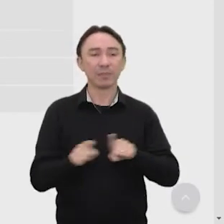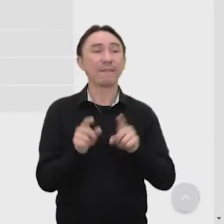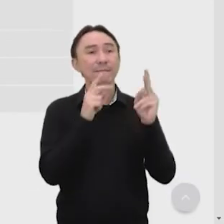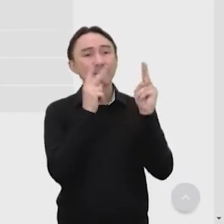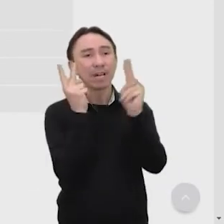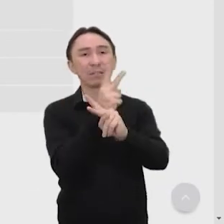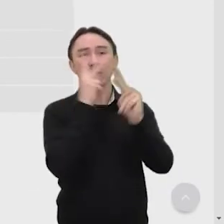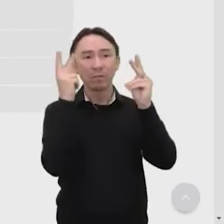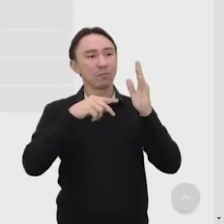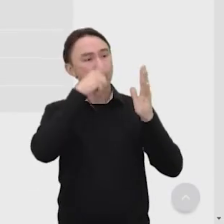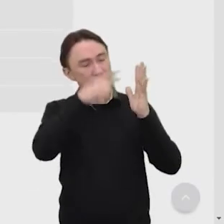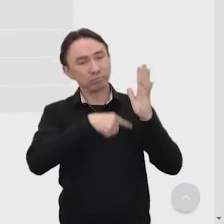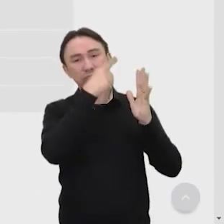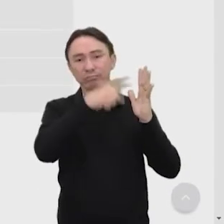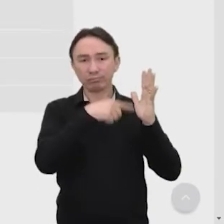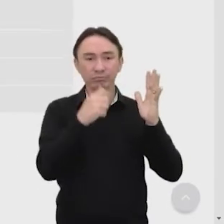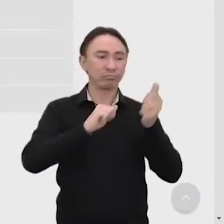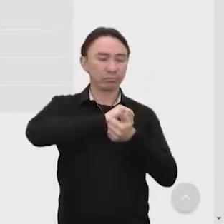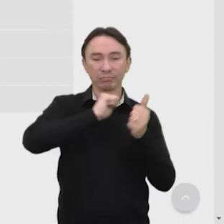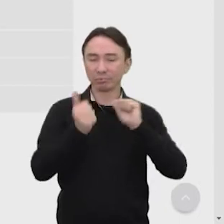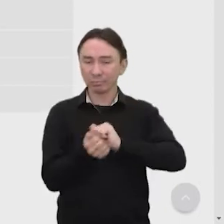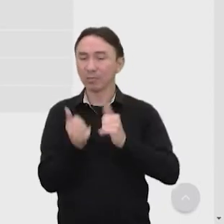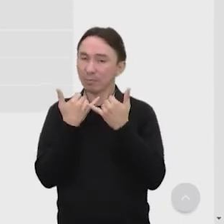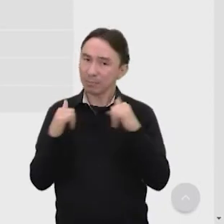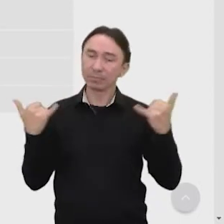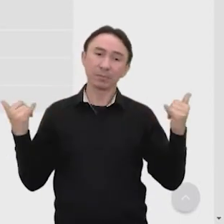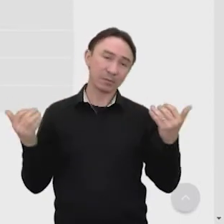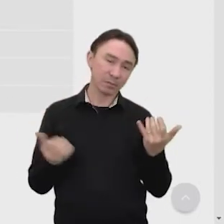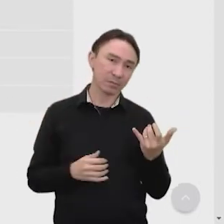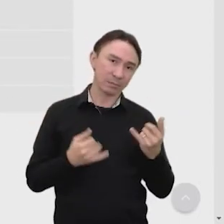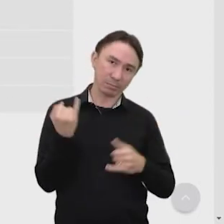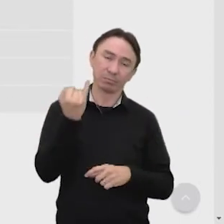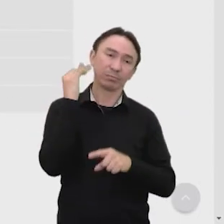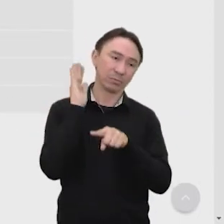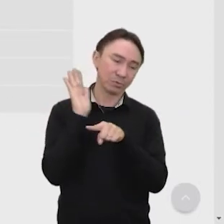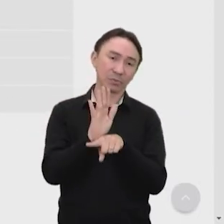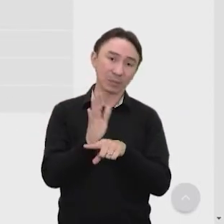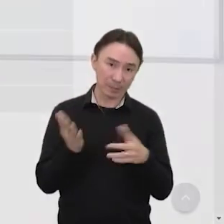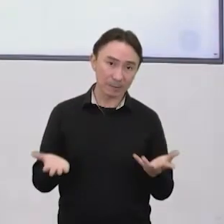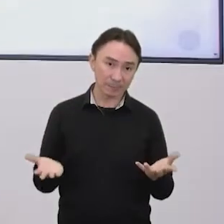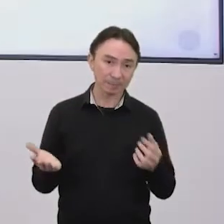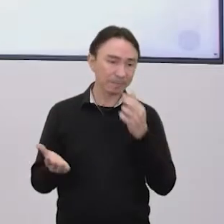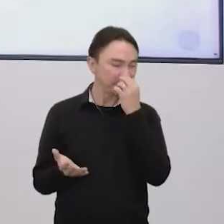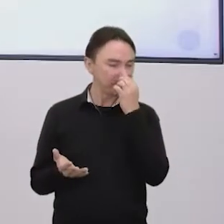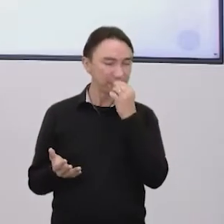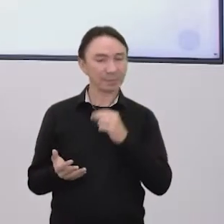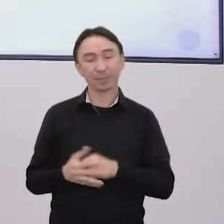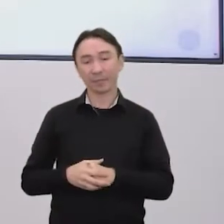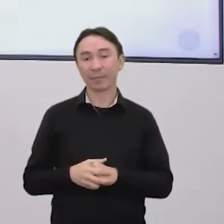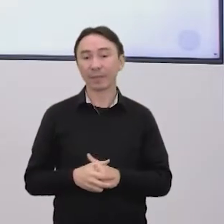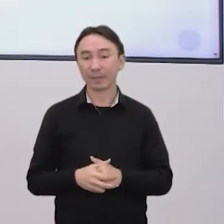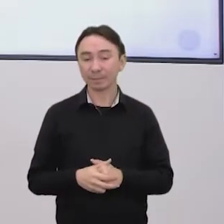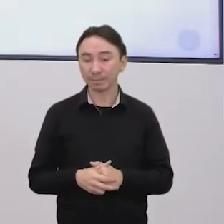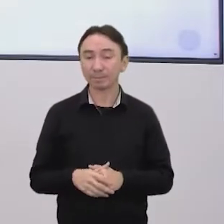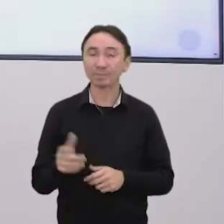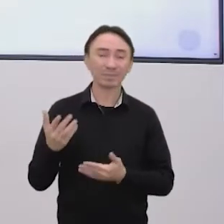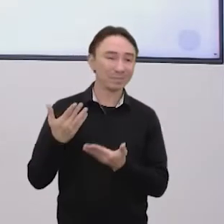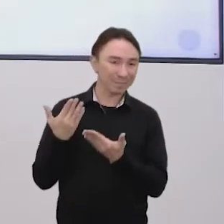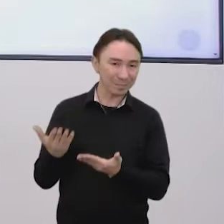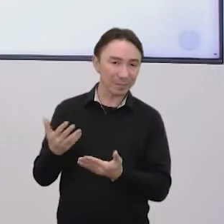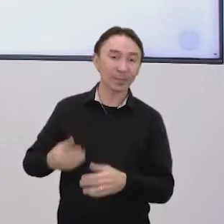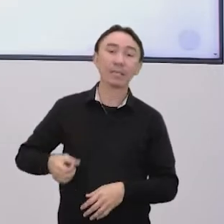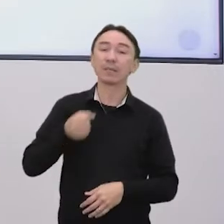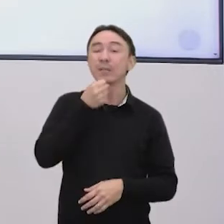de Engenharia Elétrica, deu esse depoimento. Então, voltando aqui para a gente, Esta reportagem, ela também foi